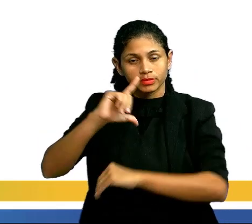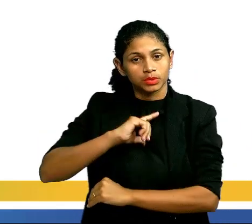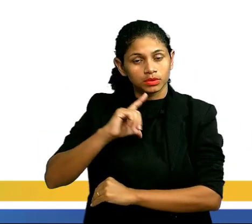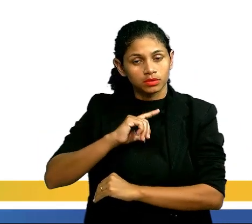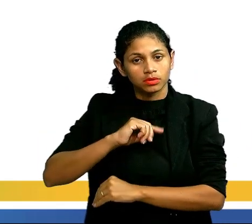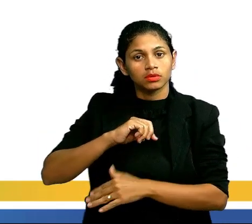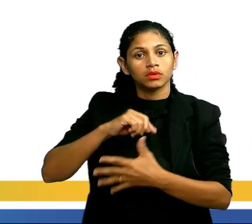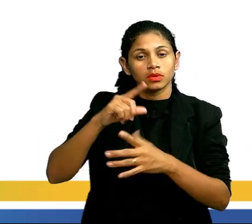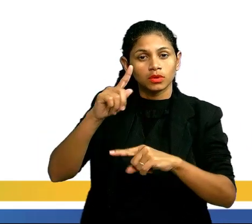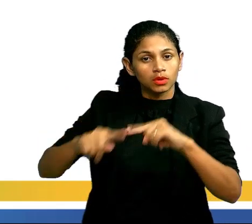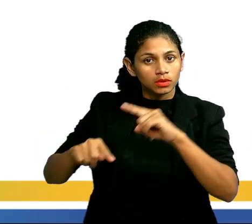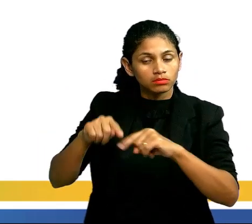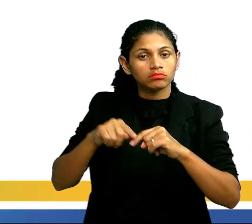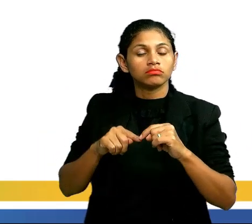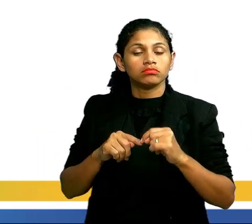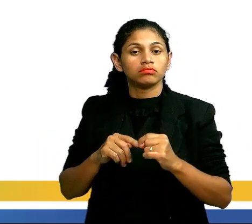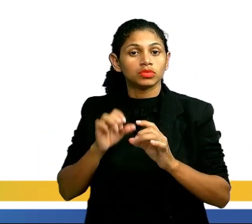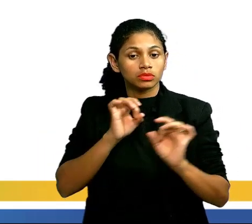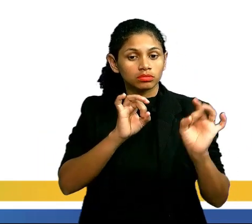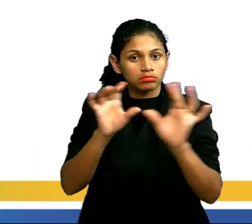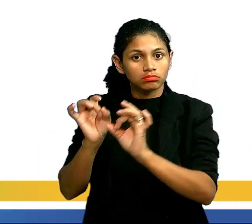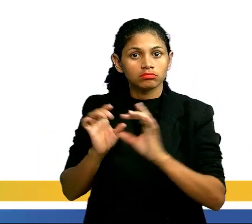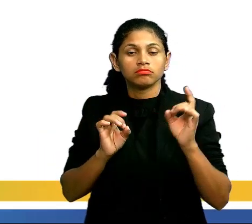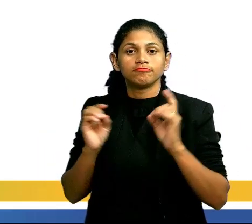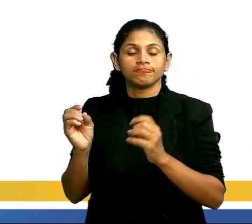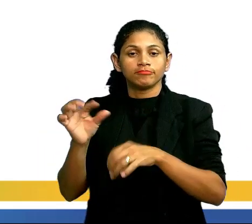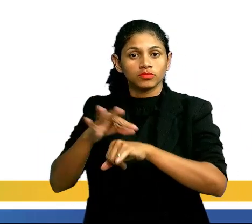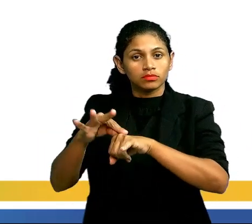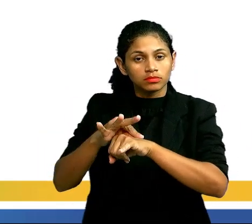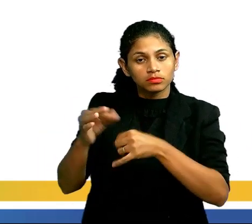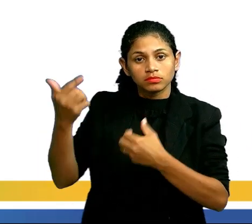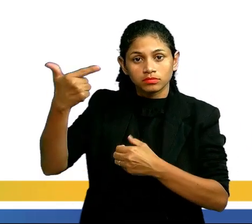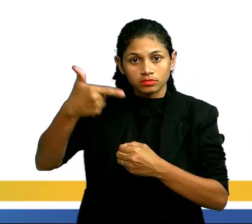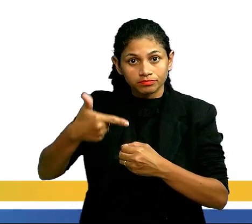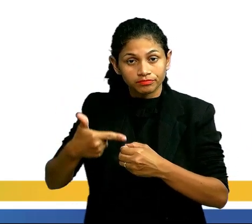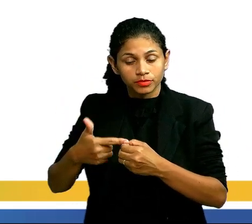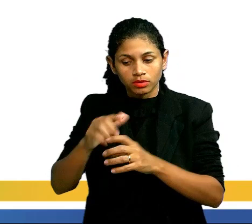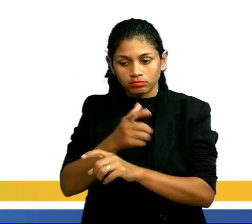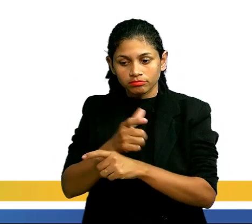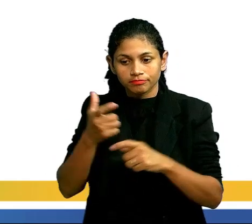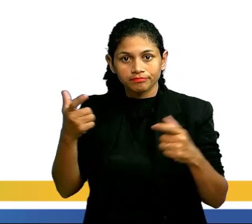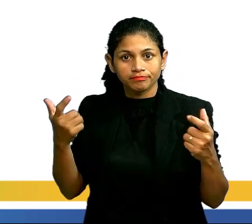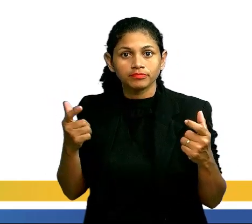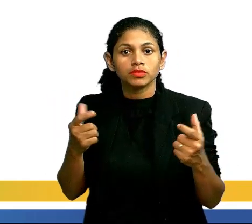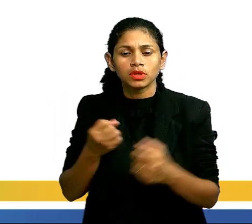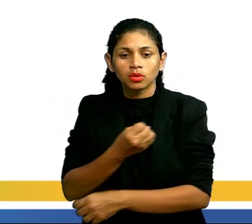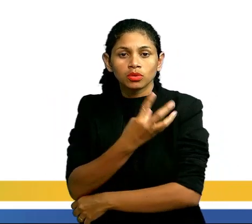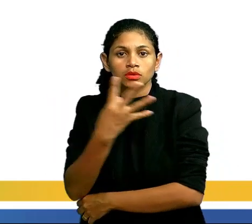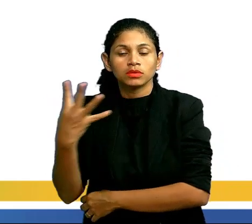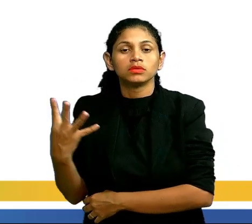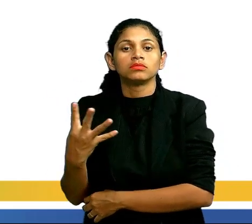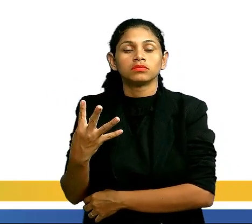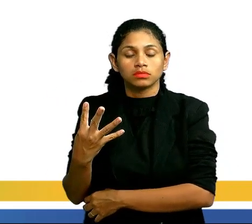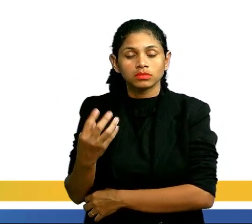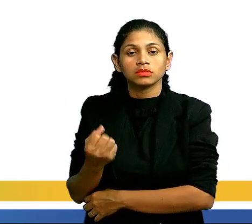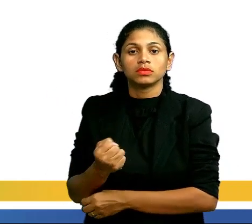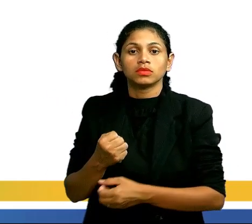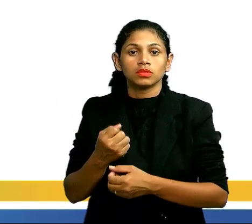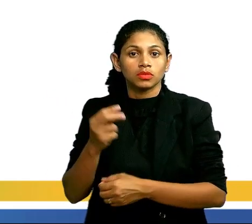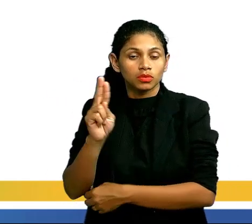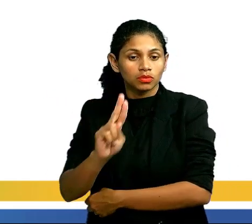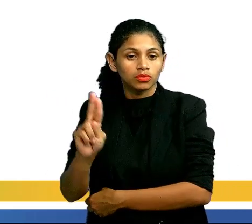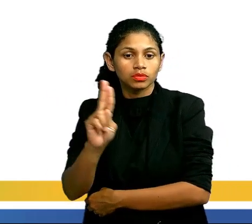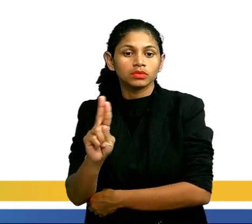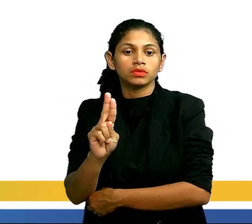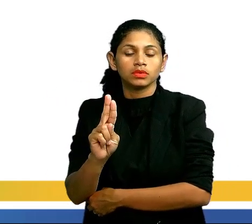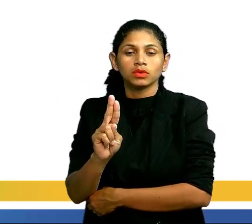comercializáveis do petróleo, além disso, para aumentar a quantidade de frações comercializáveis, otimizando o produto de origem fóssil,